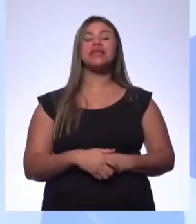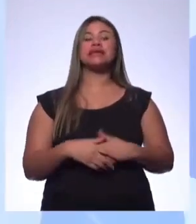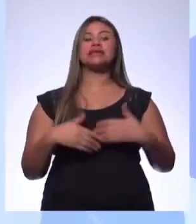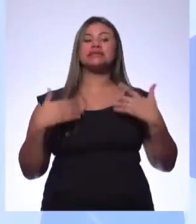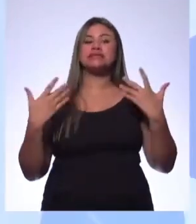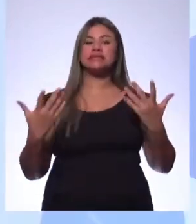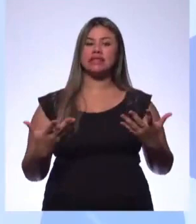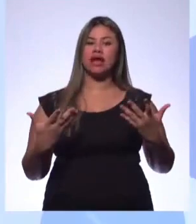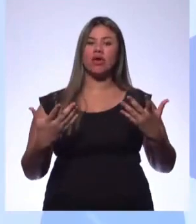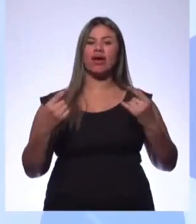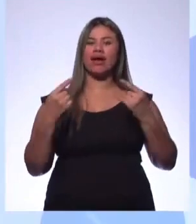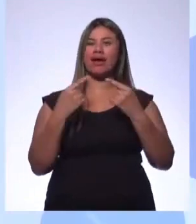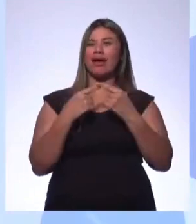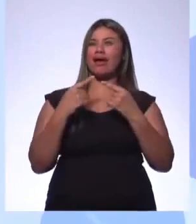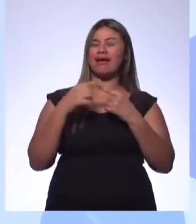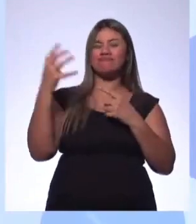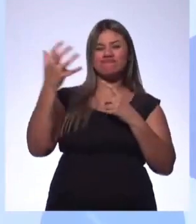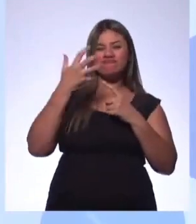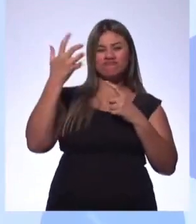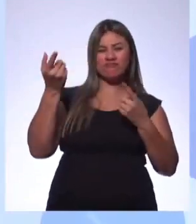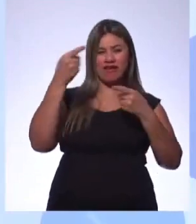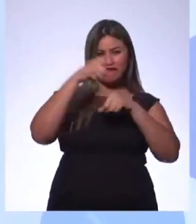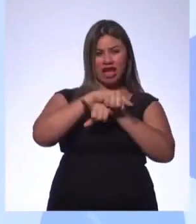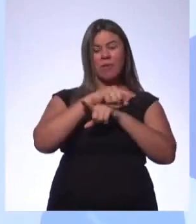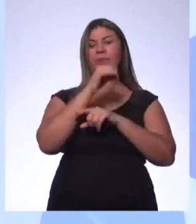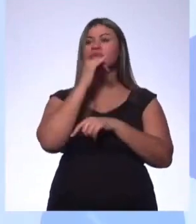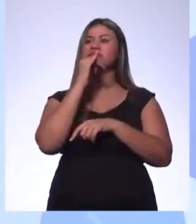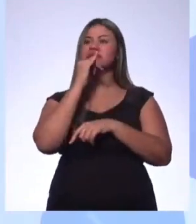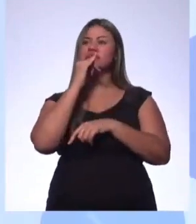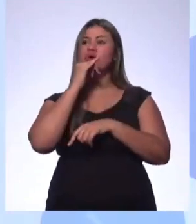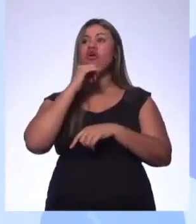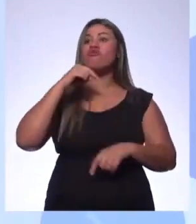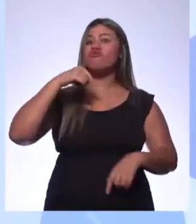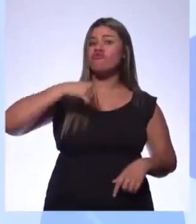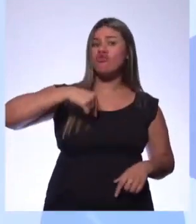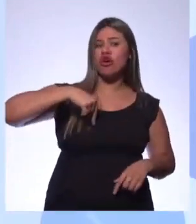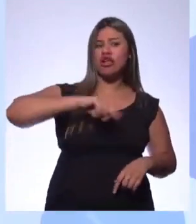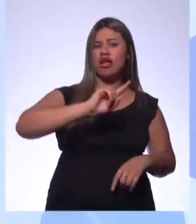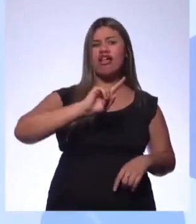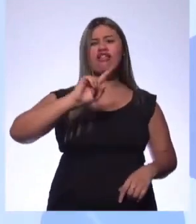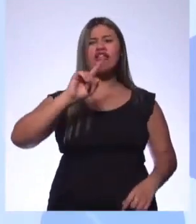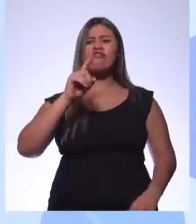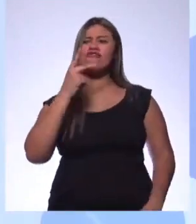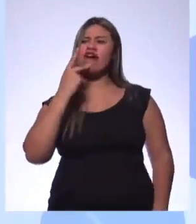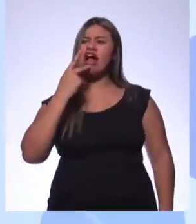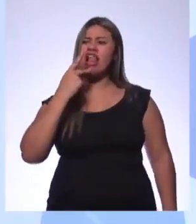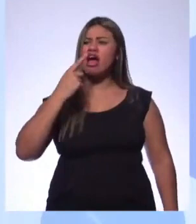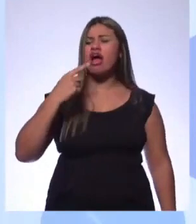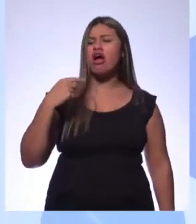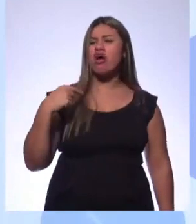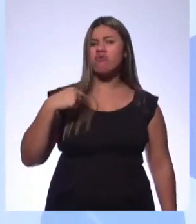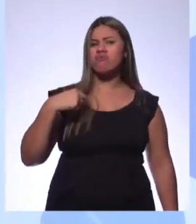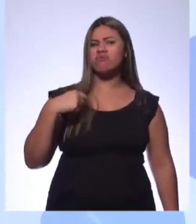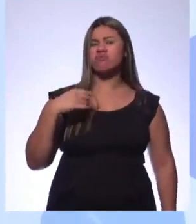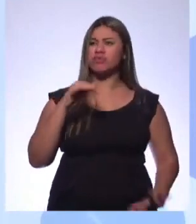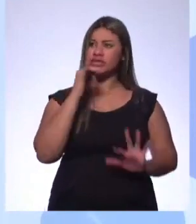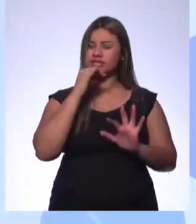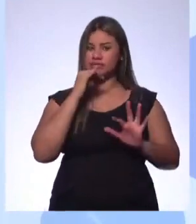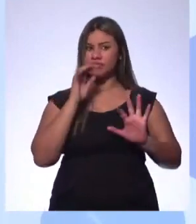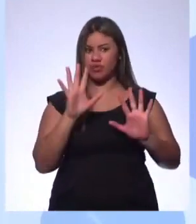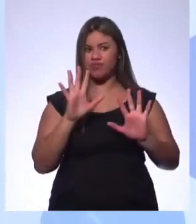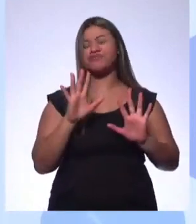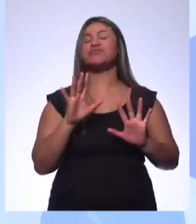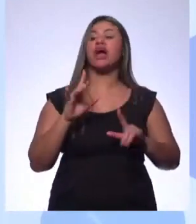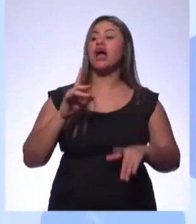é aquela psicologia reversa, quando você diz alguma coisa que não vai, a pessoa vai porque você disse não. Não sei se eu me fiz bem claro. É assim,